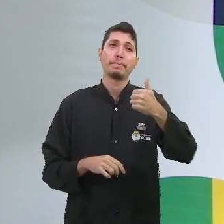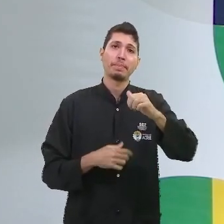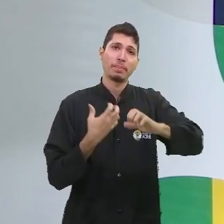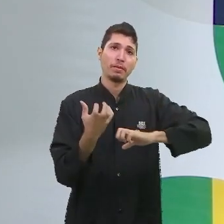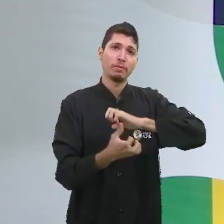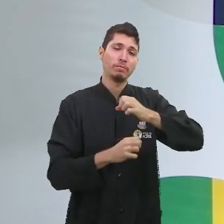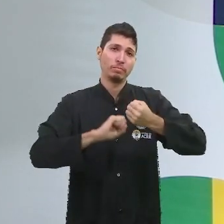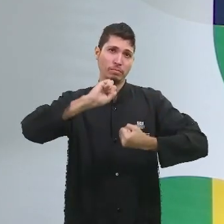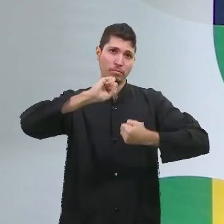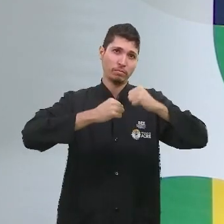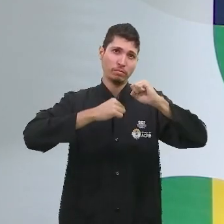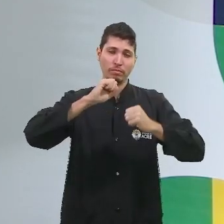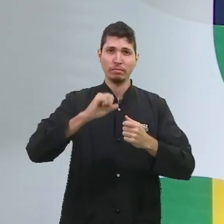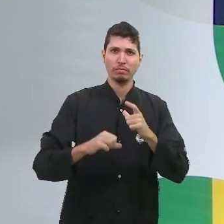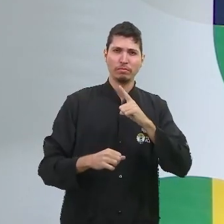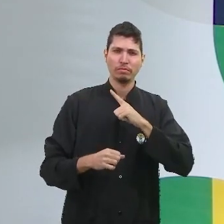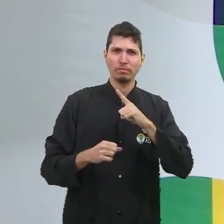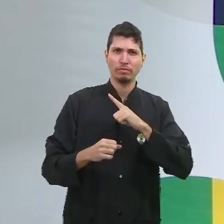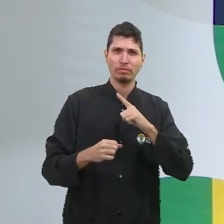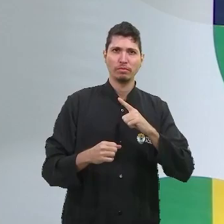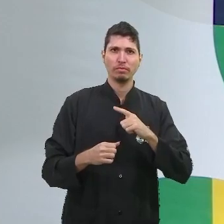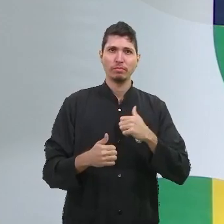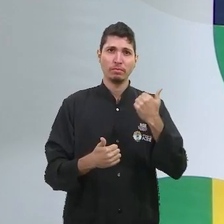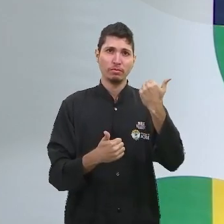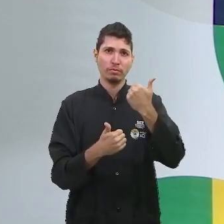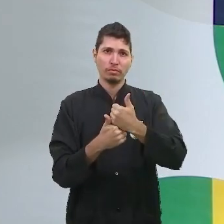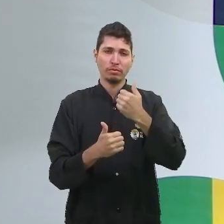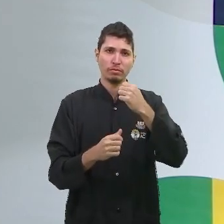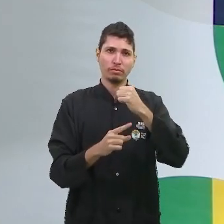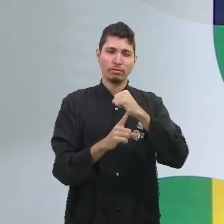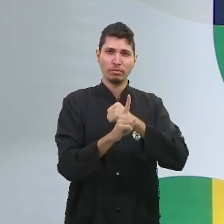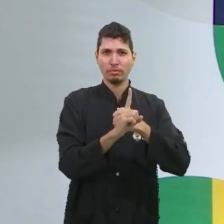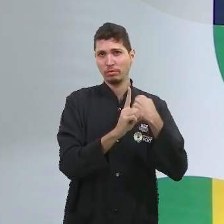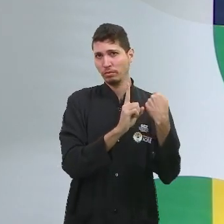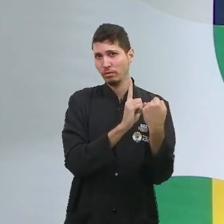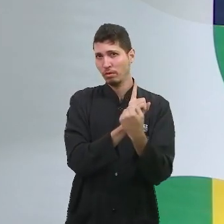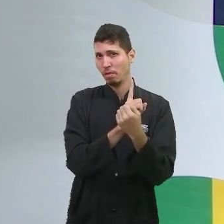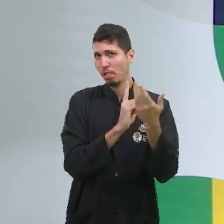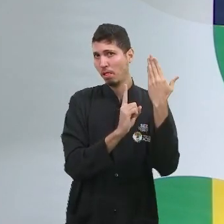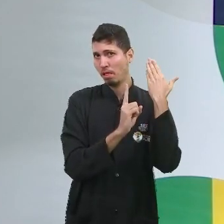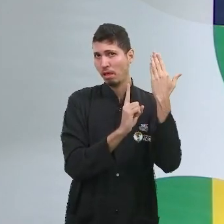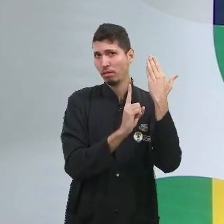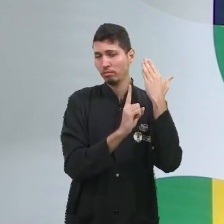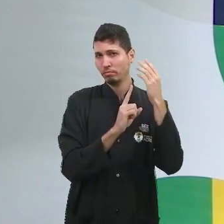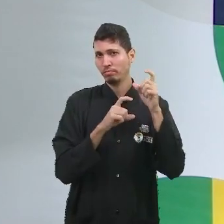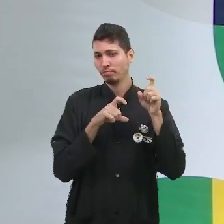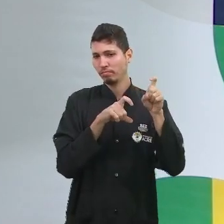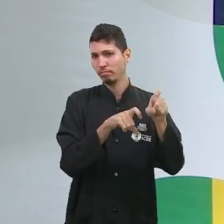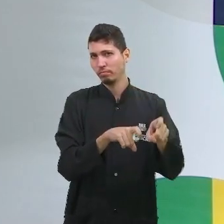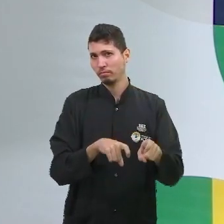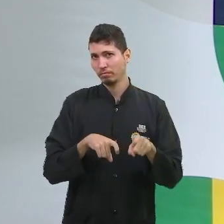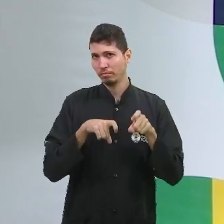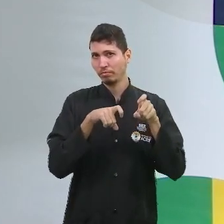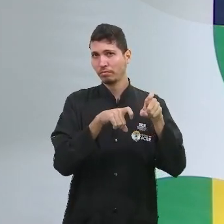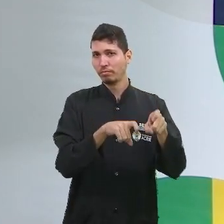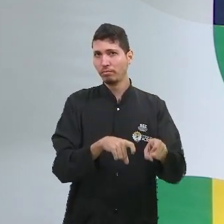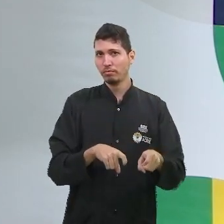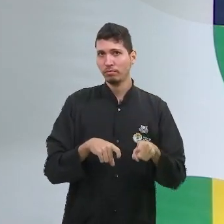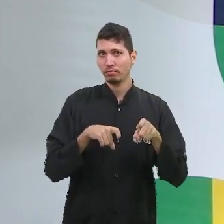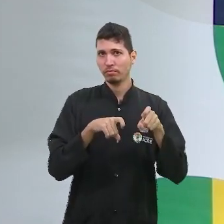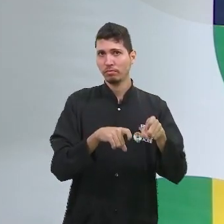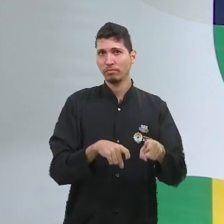a substituição de uma sociedade baseada numa condição agrícola para uma sociedade